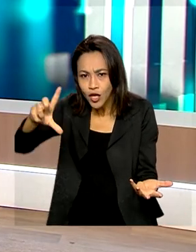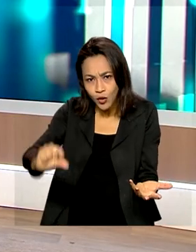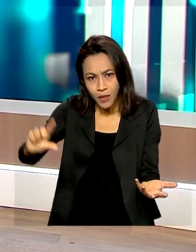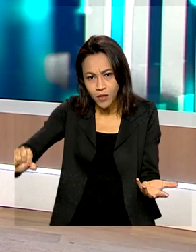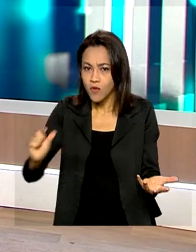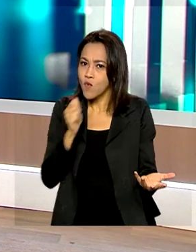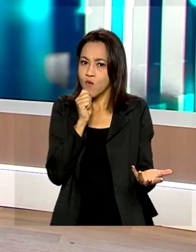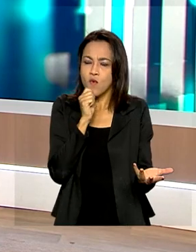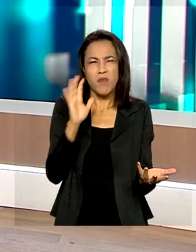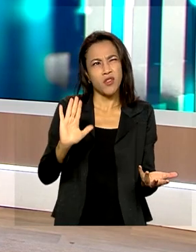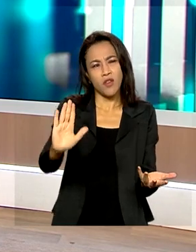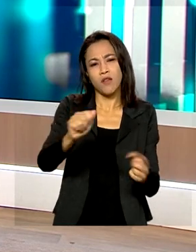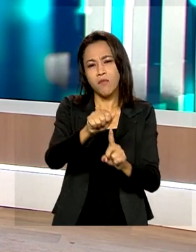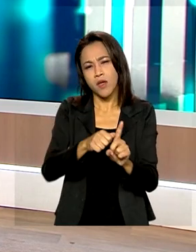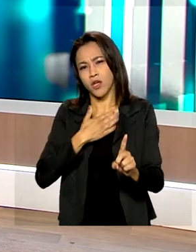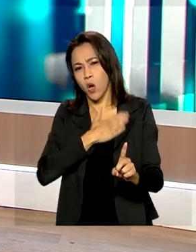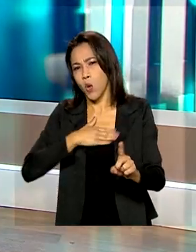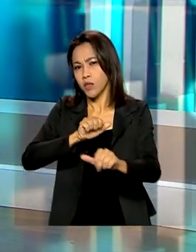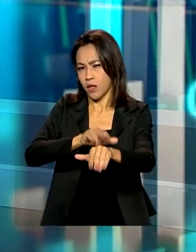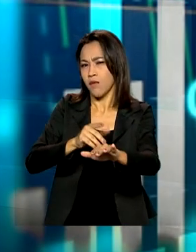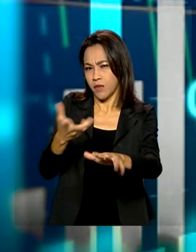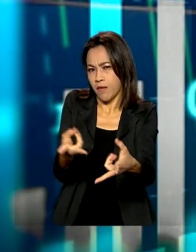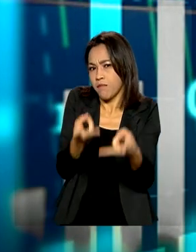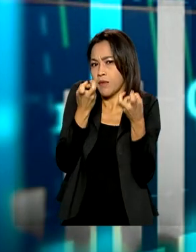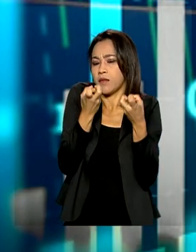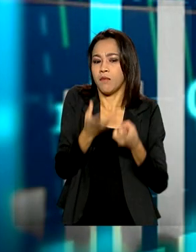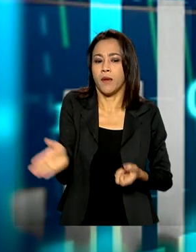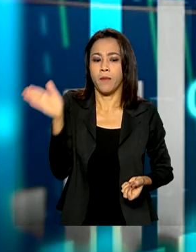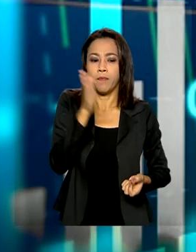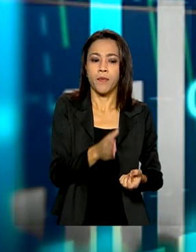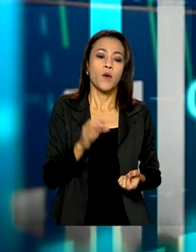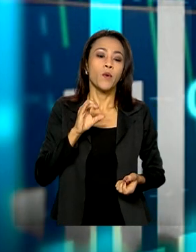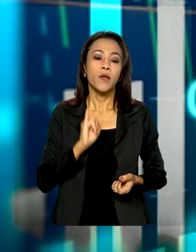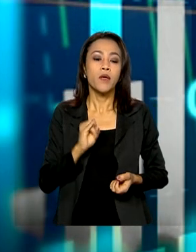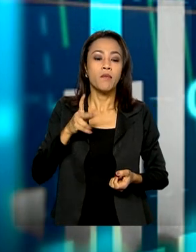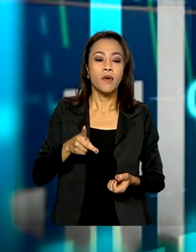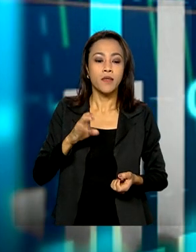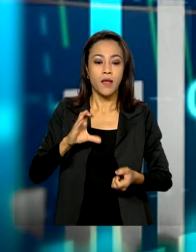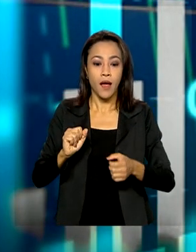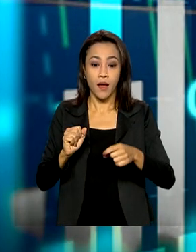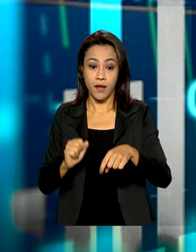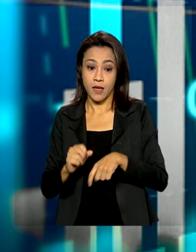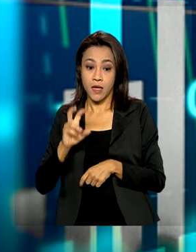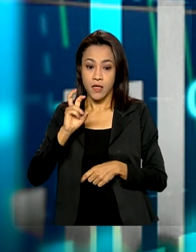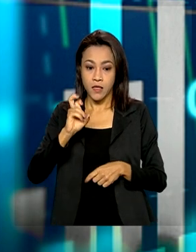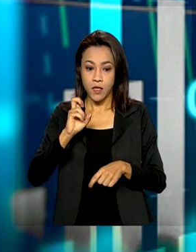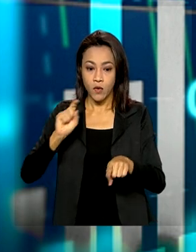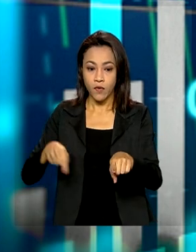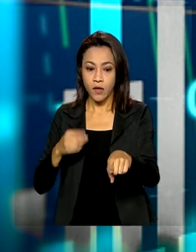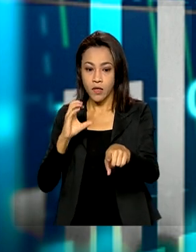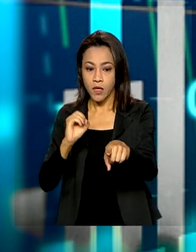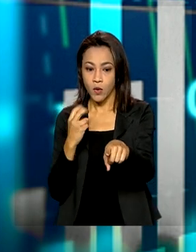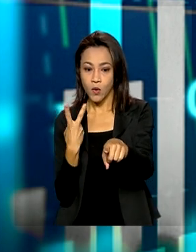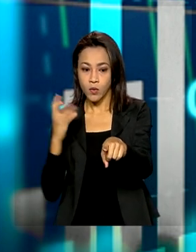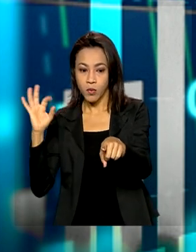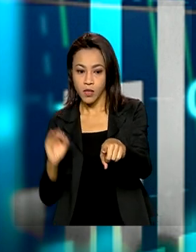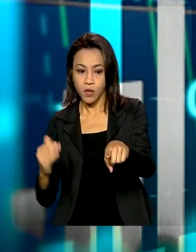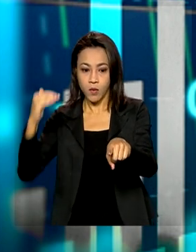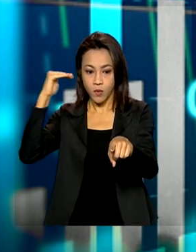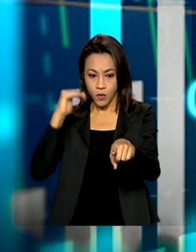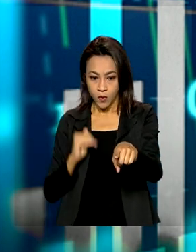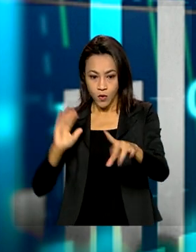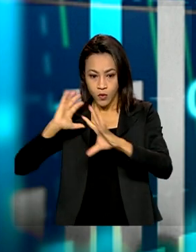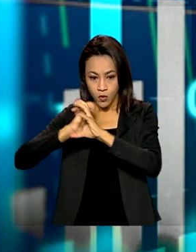e setembro. No acumulado do ano, nós temos, então, o IPCA 15 com algo em torno de 5,02%, e nos últimos 12 meses, temos, então,